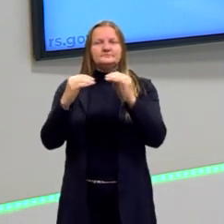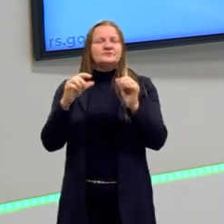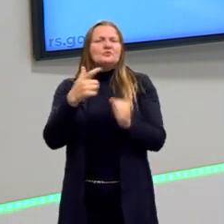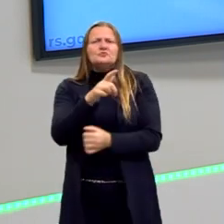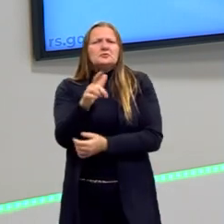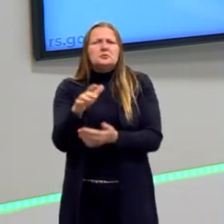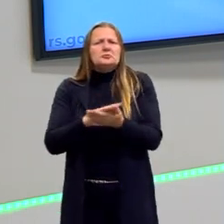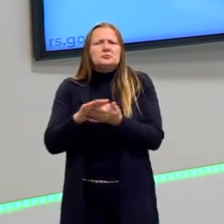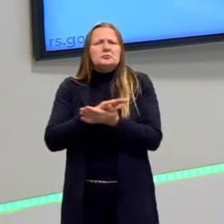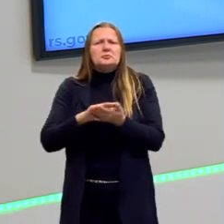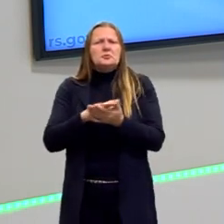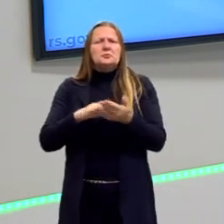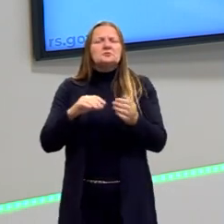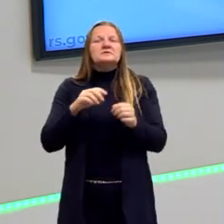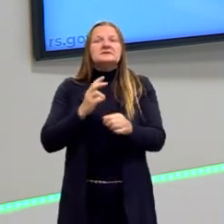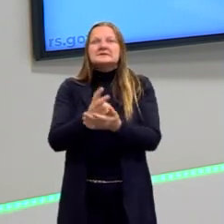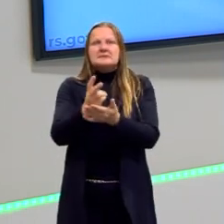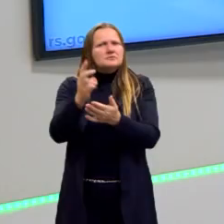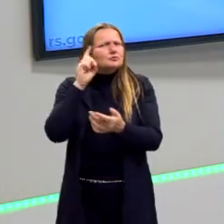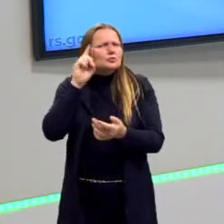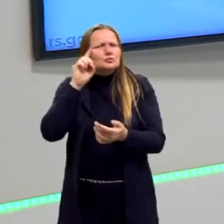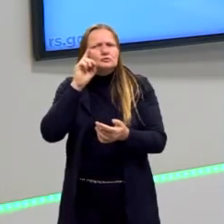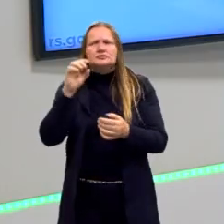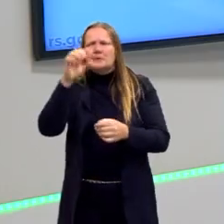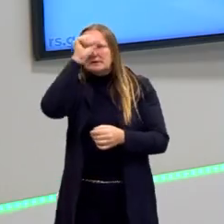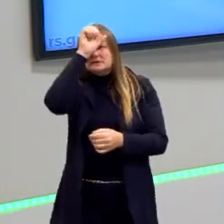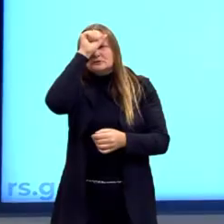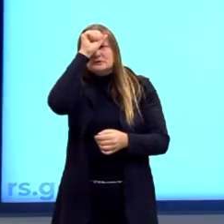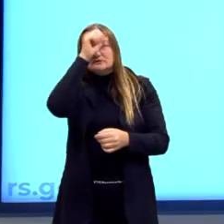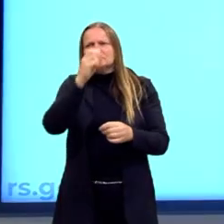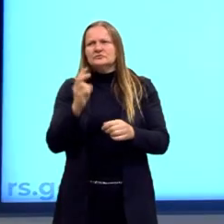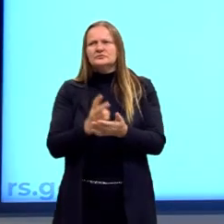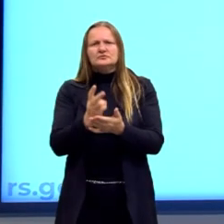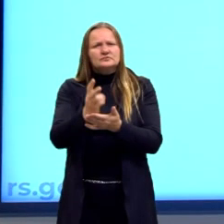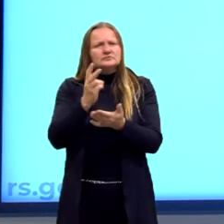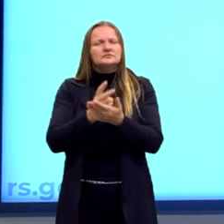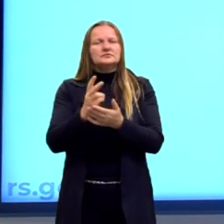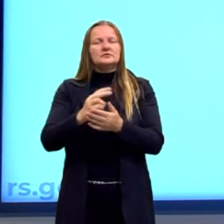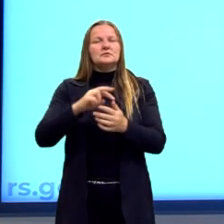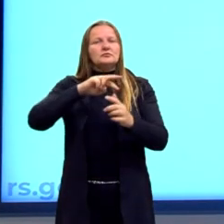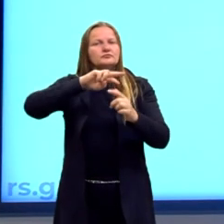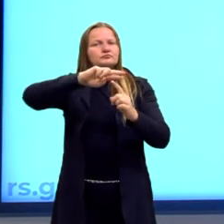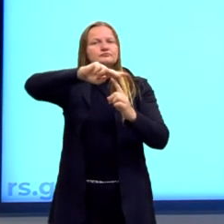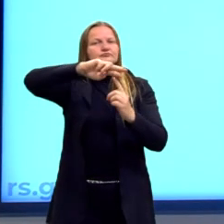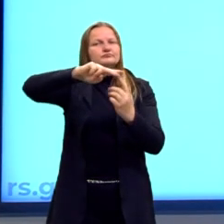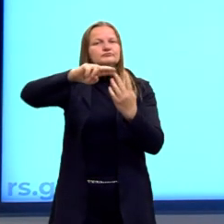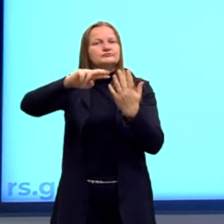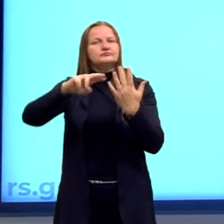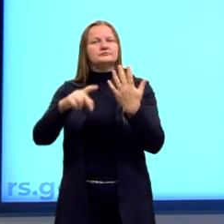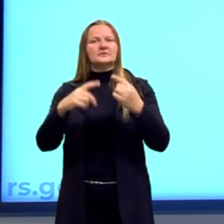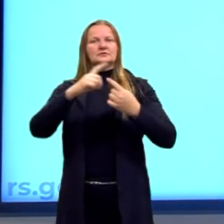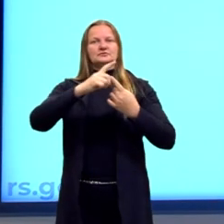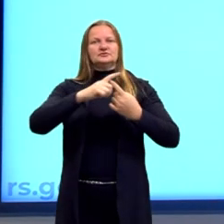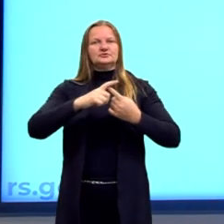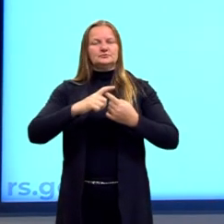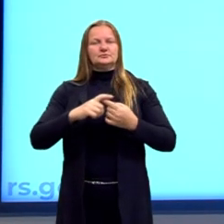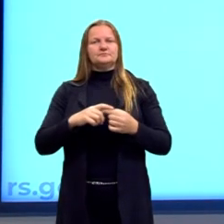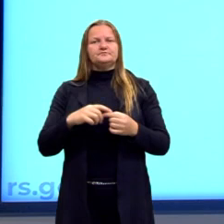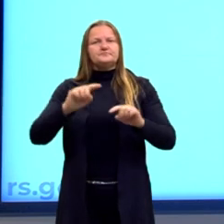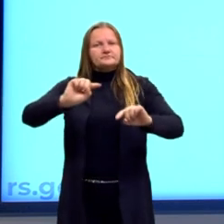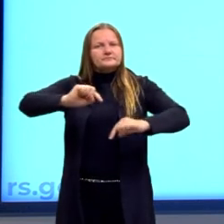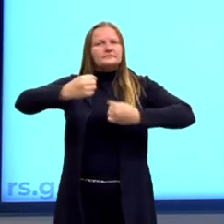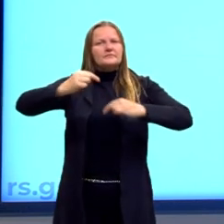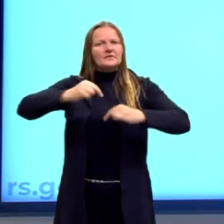Esse processo de formação é constante e olha a importância da polivalência. Nesse, a gente vai discutir esses desafios